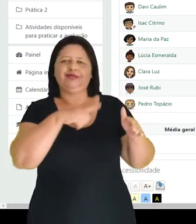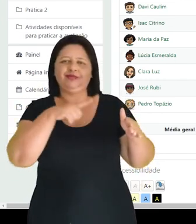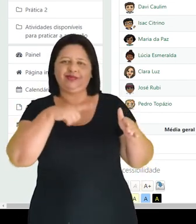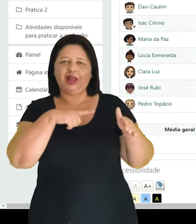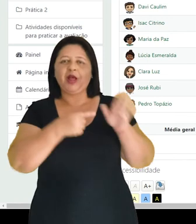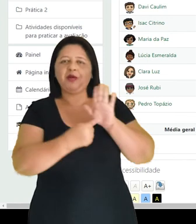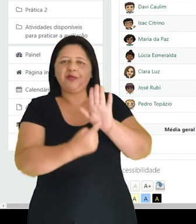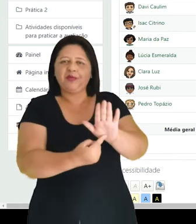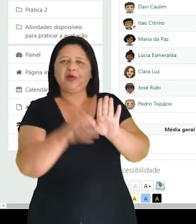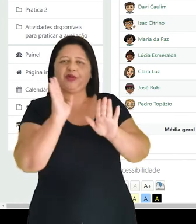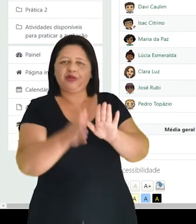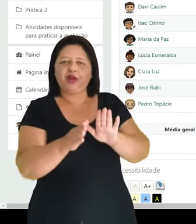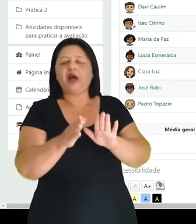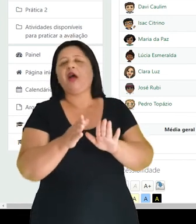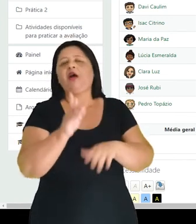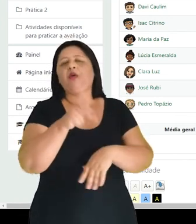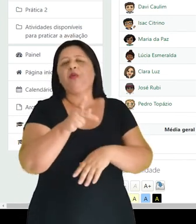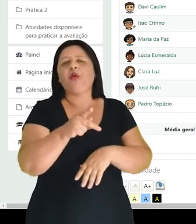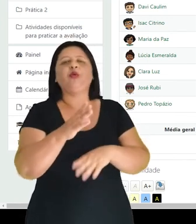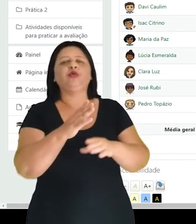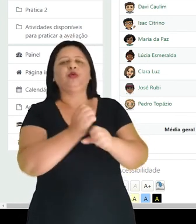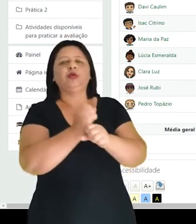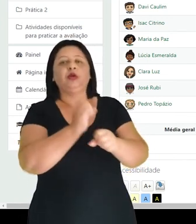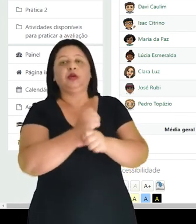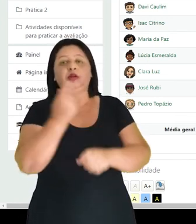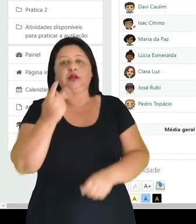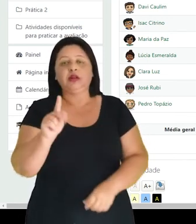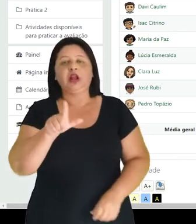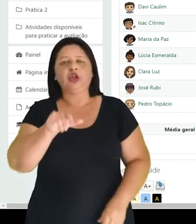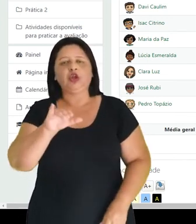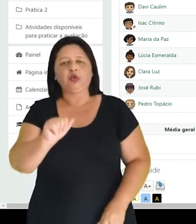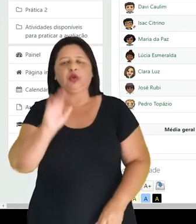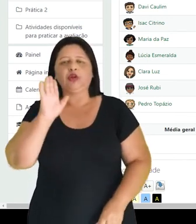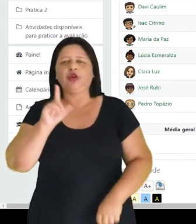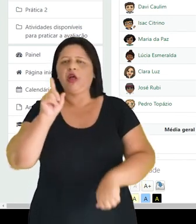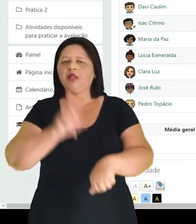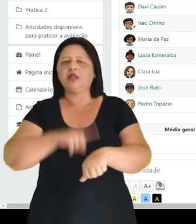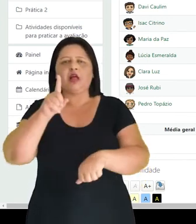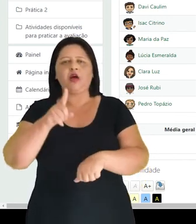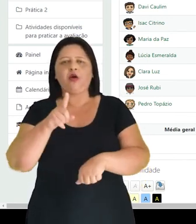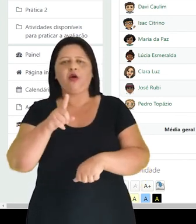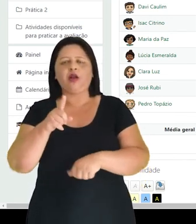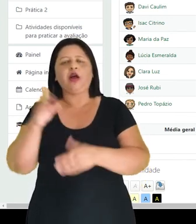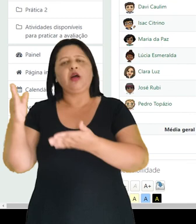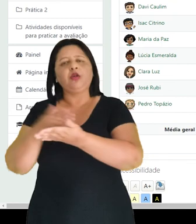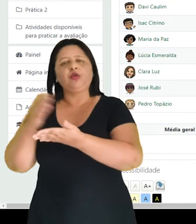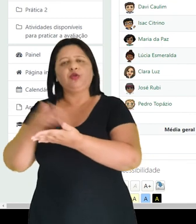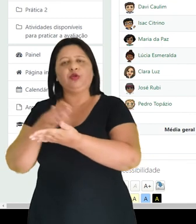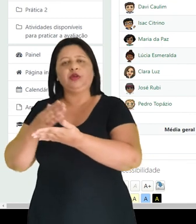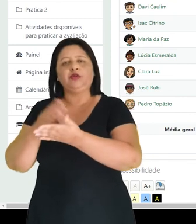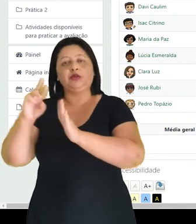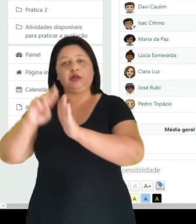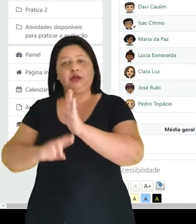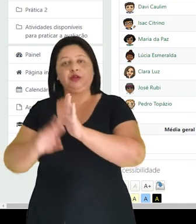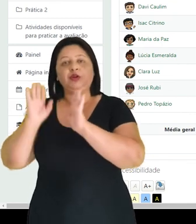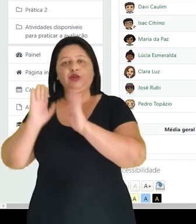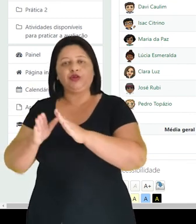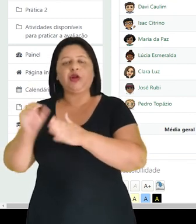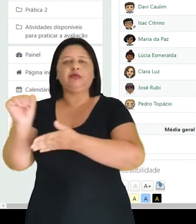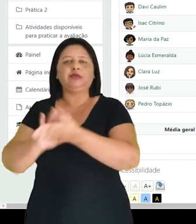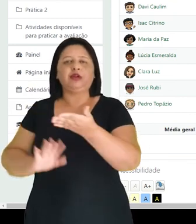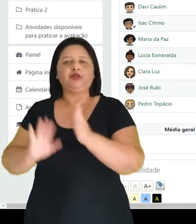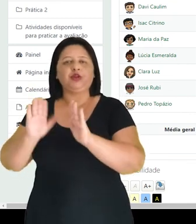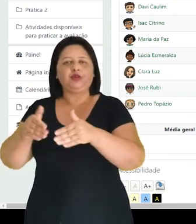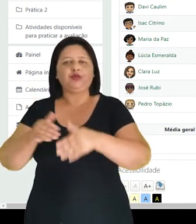está a nota da Lúcia, automaticamente ficou registrada aqui no livro de notas na atividade